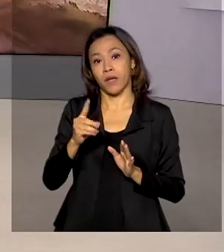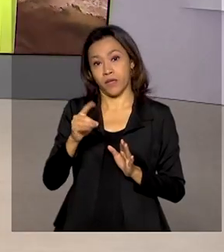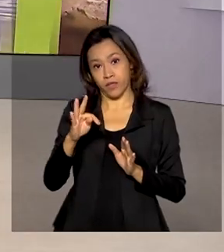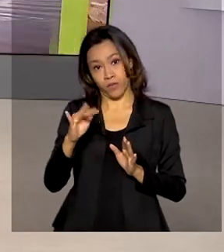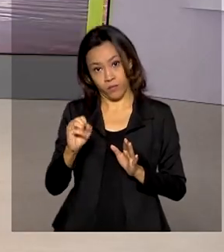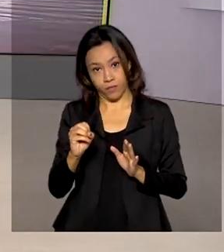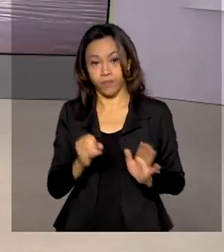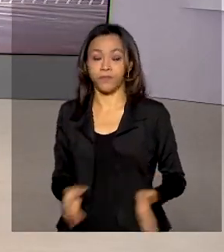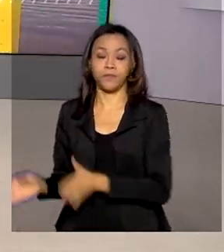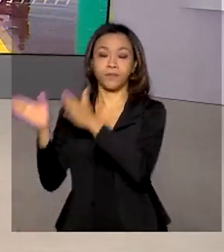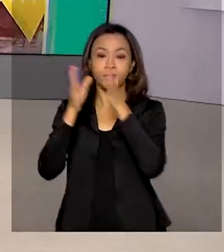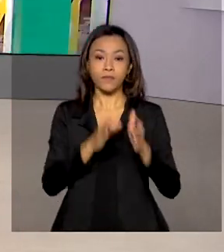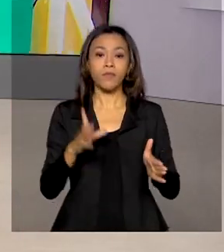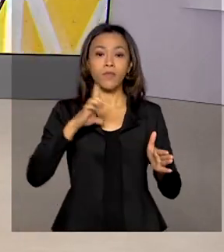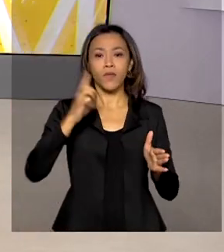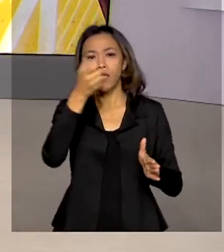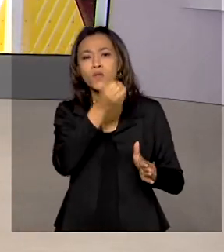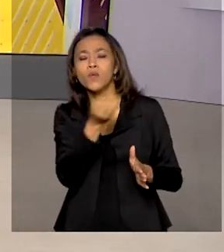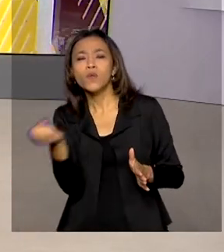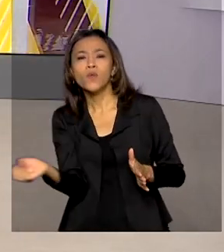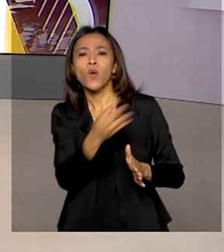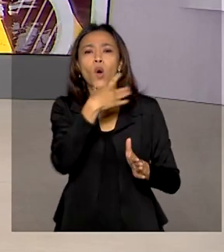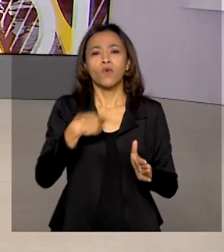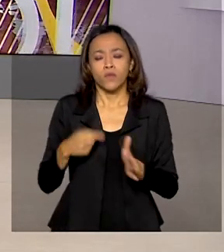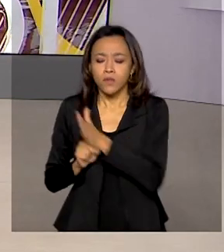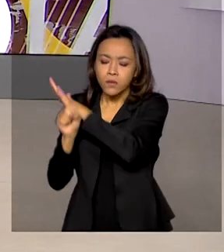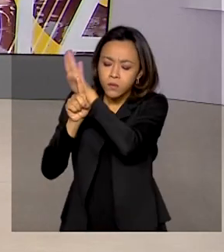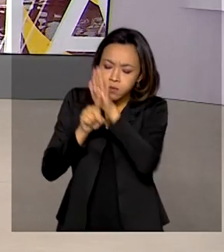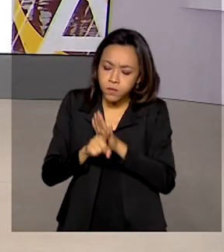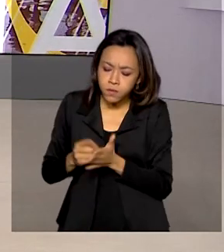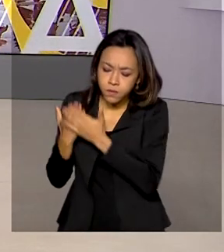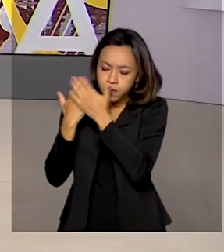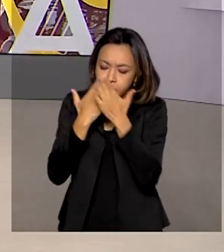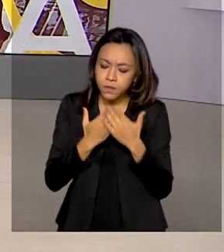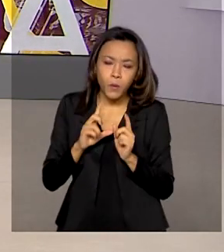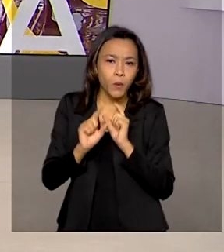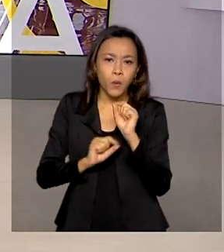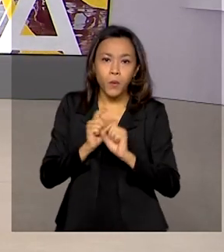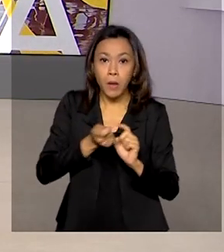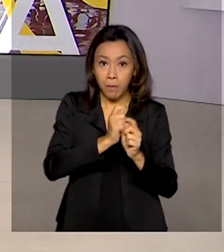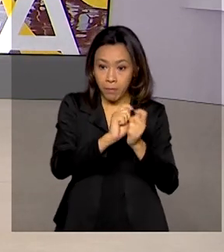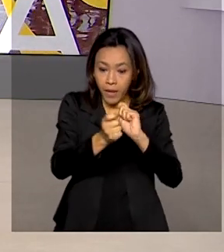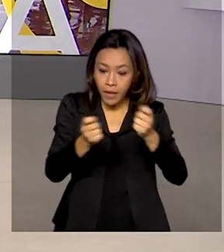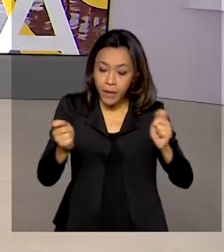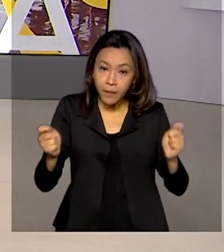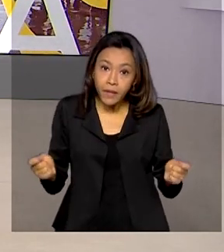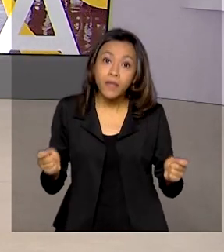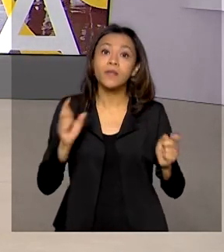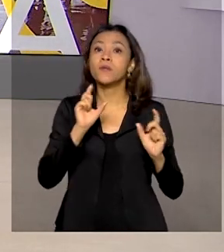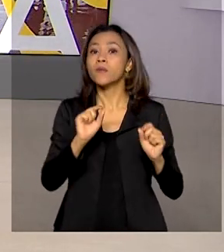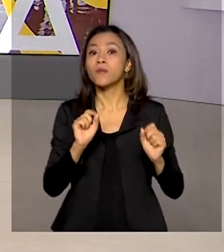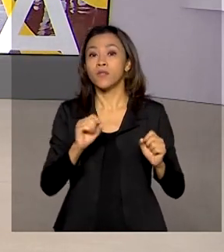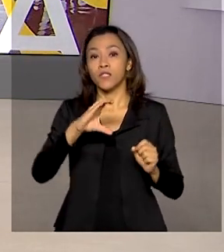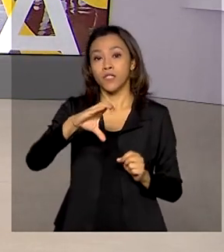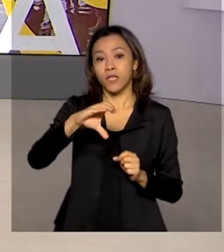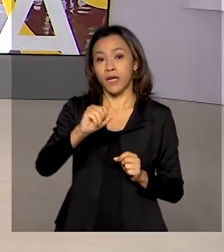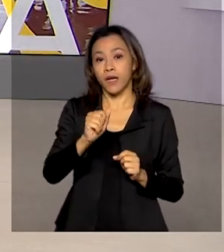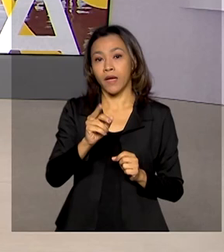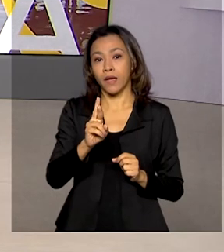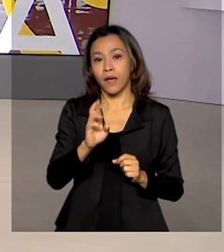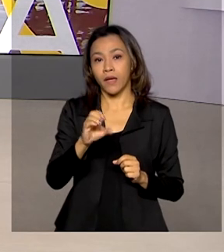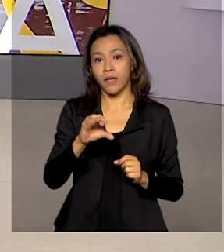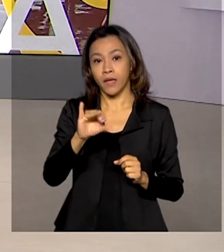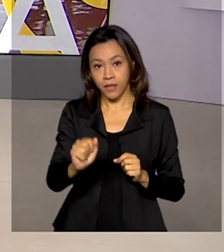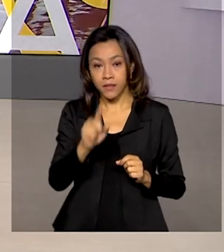E tem também novos estudos para retomar carência no pagamento de parcelas do financiamento da casa própria pela Caixa e